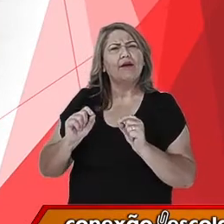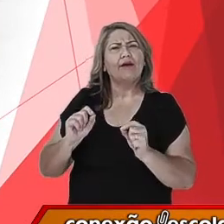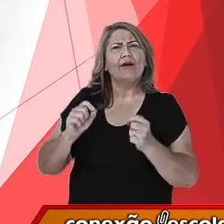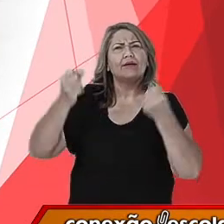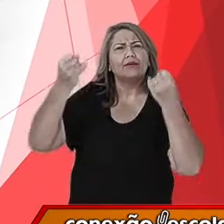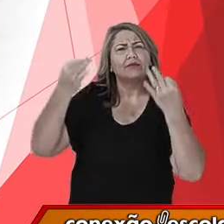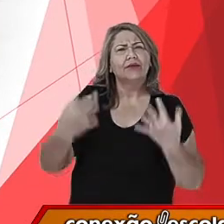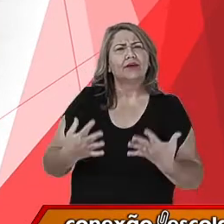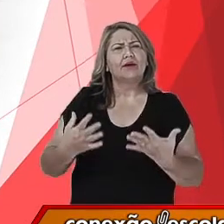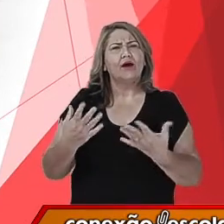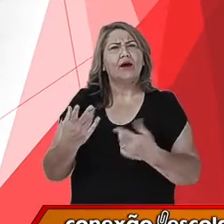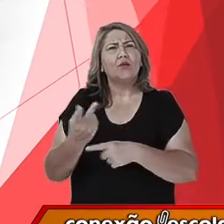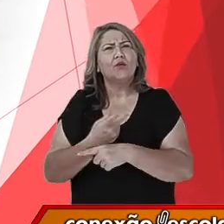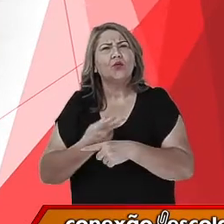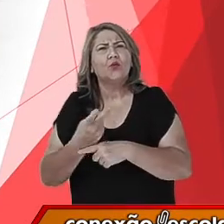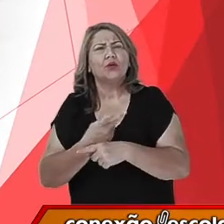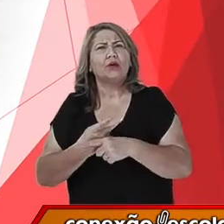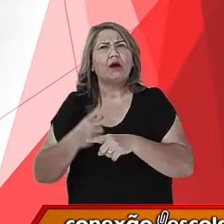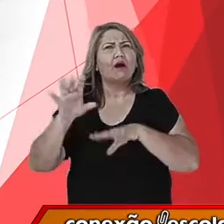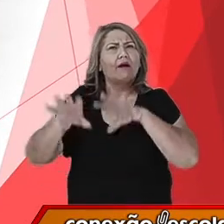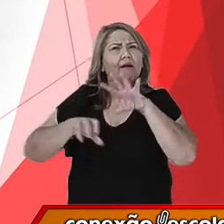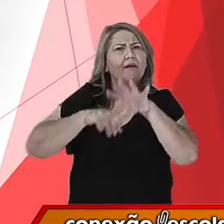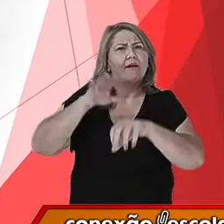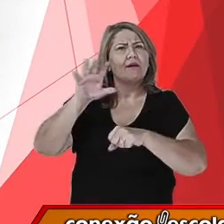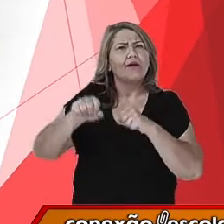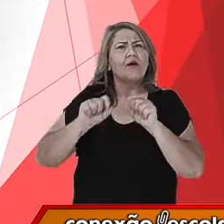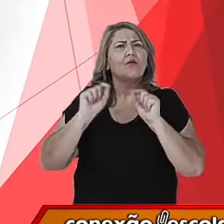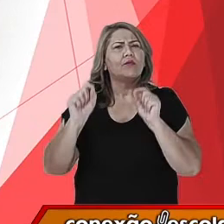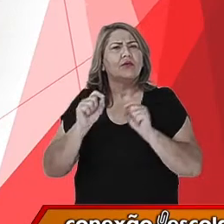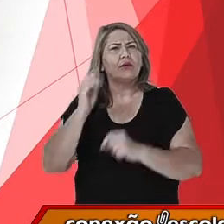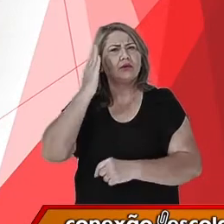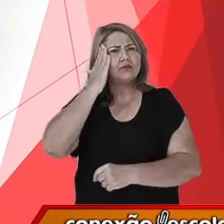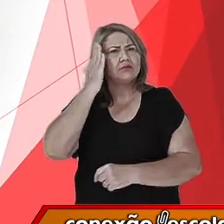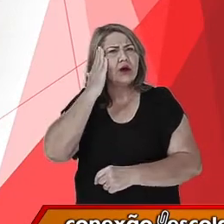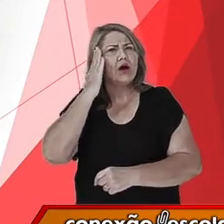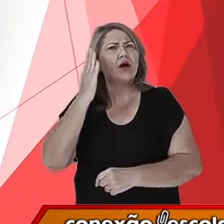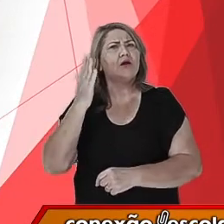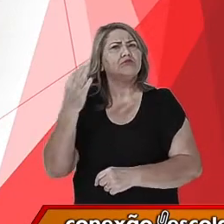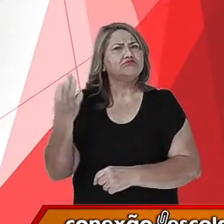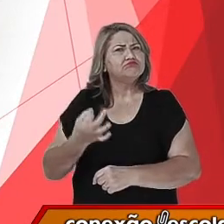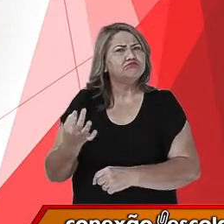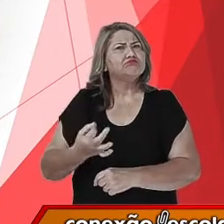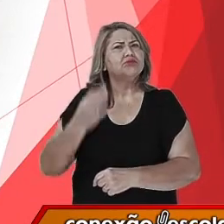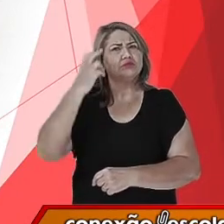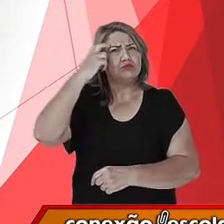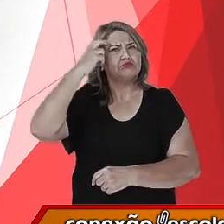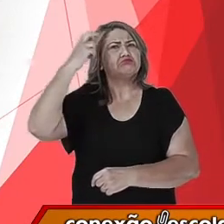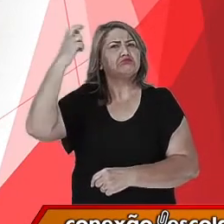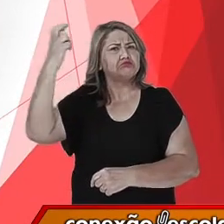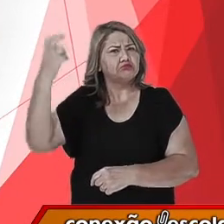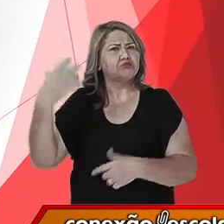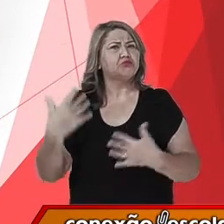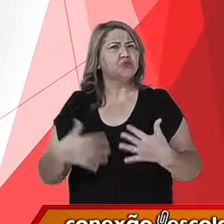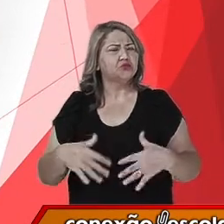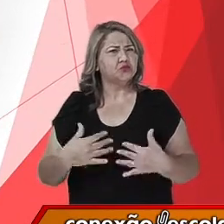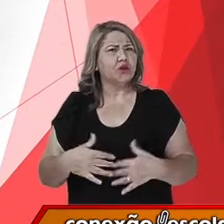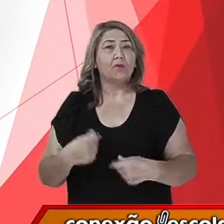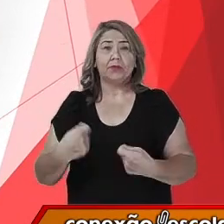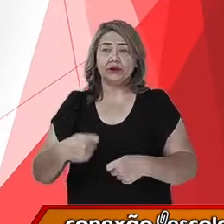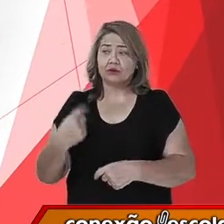procurar também perceber a sabedoria que esses povos tinham, porque eles também tinham sabedoria. E nós temos que